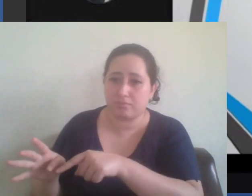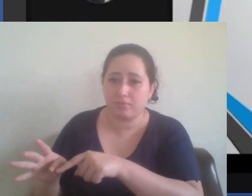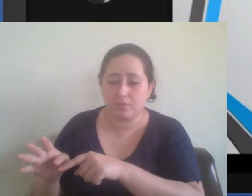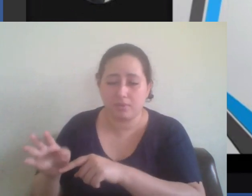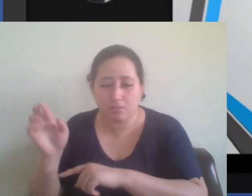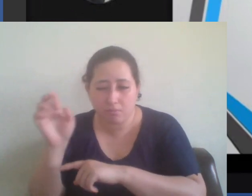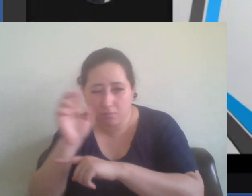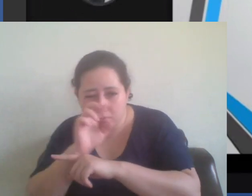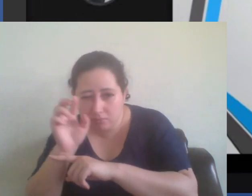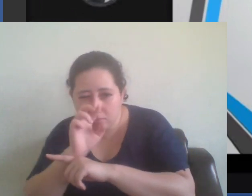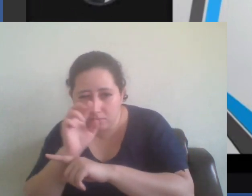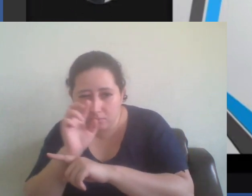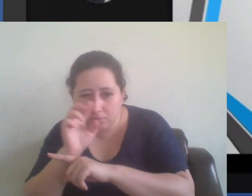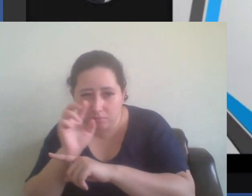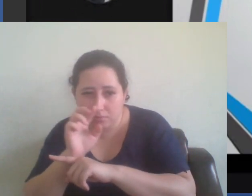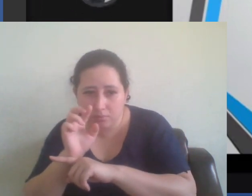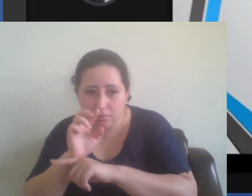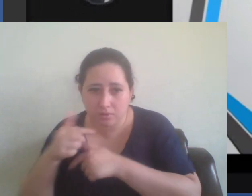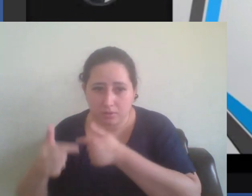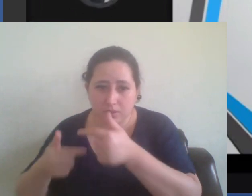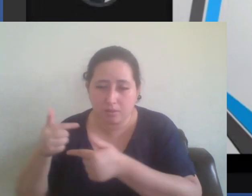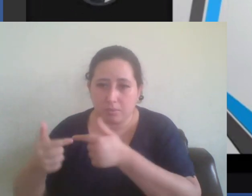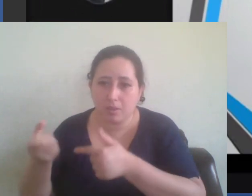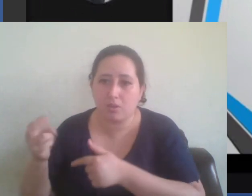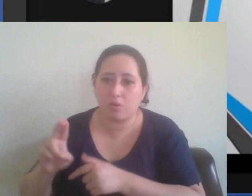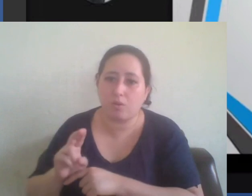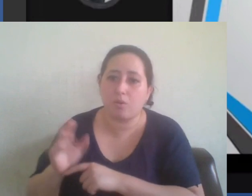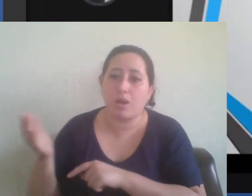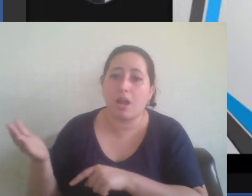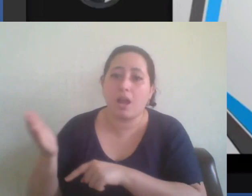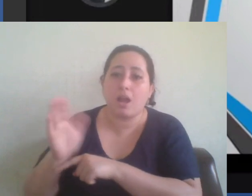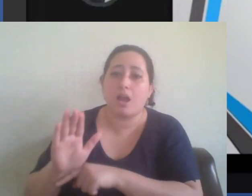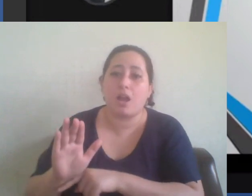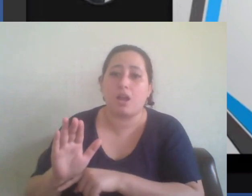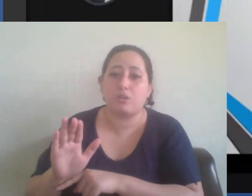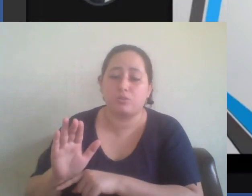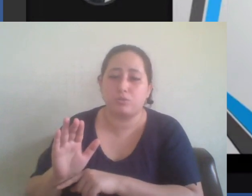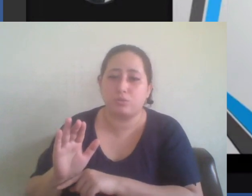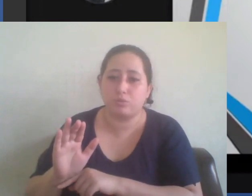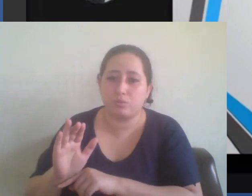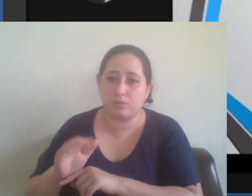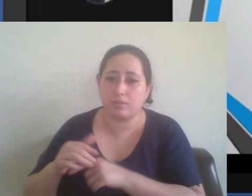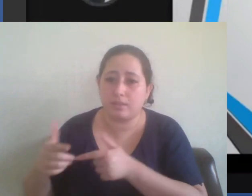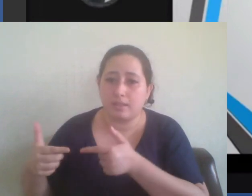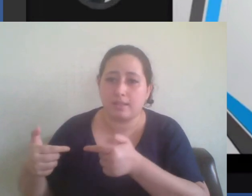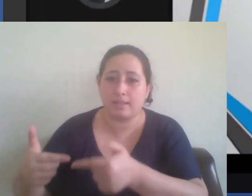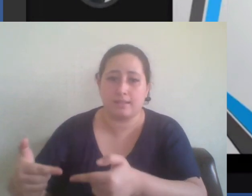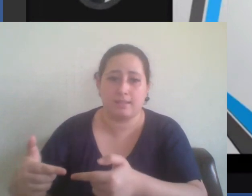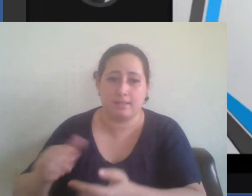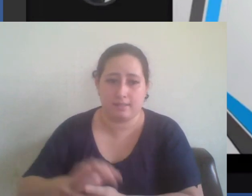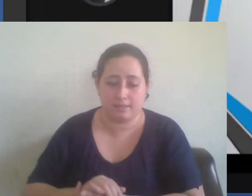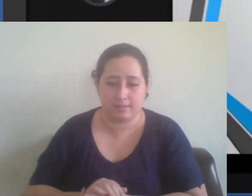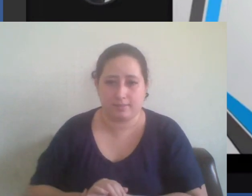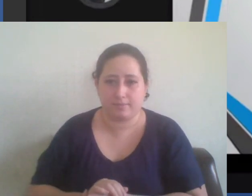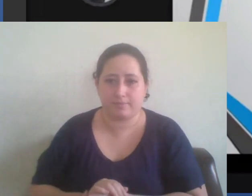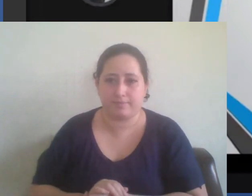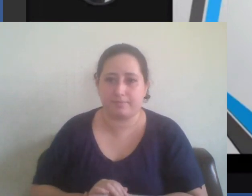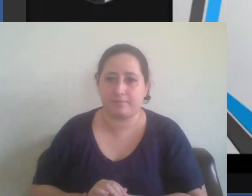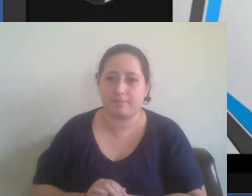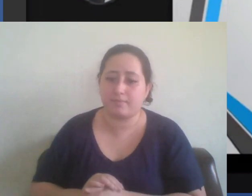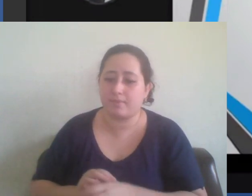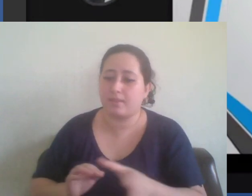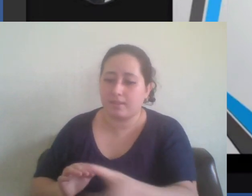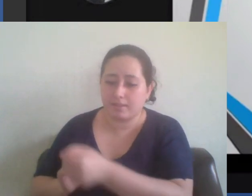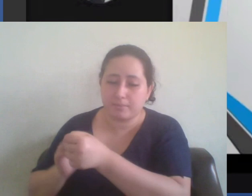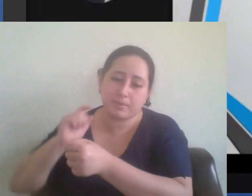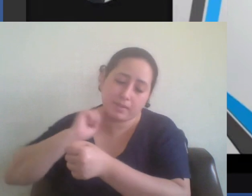ou como auxiliares das forças de guerrilha então elas eram enforcadas